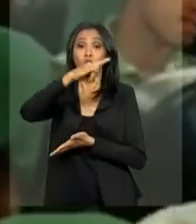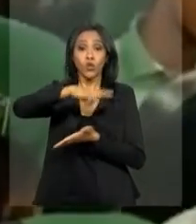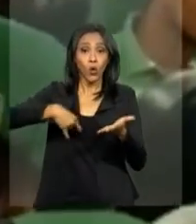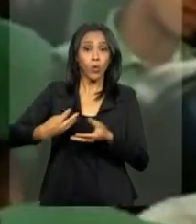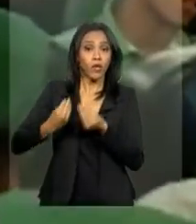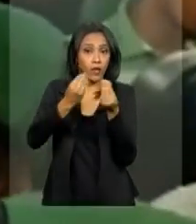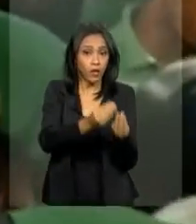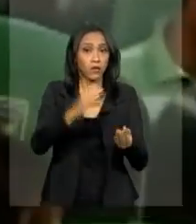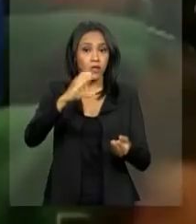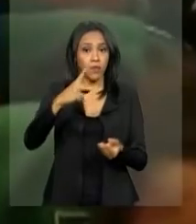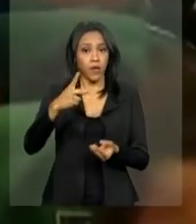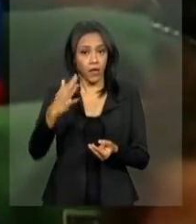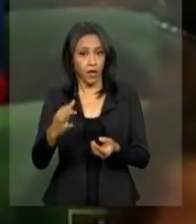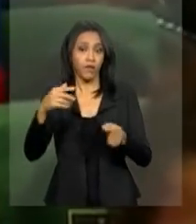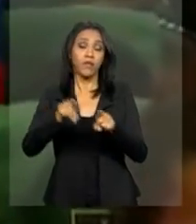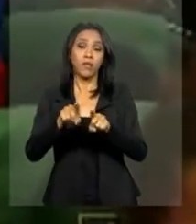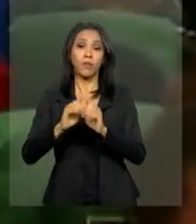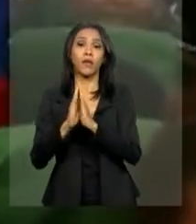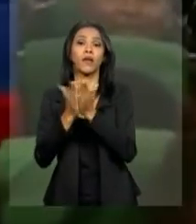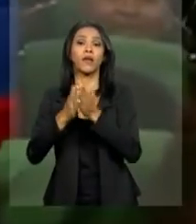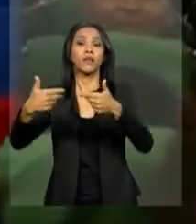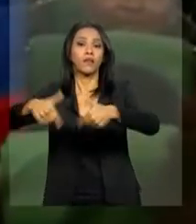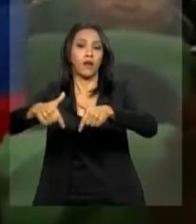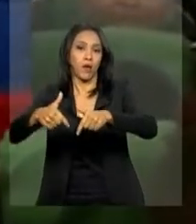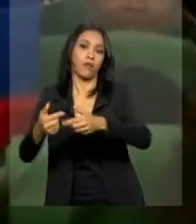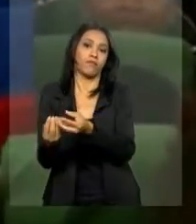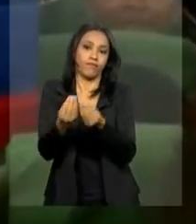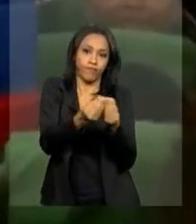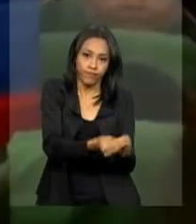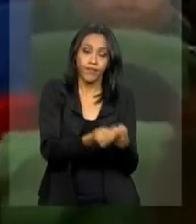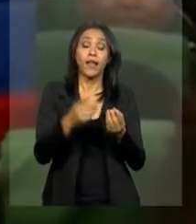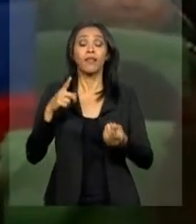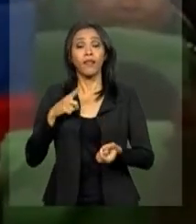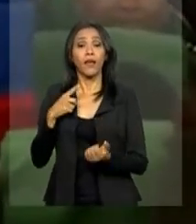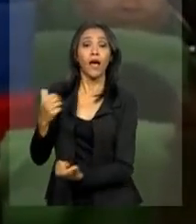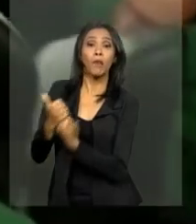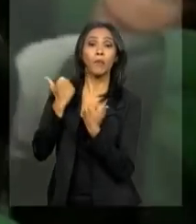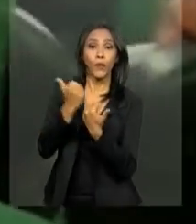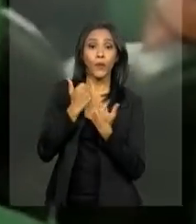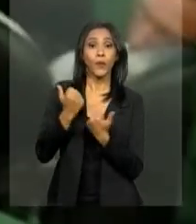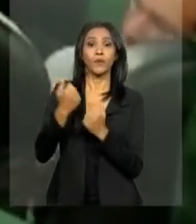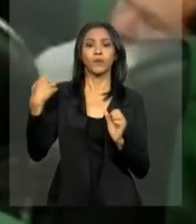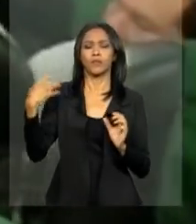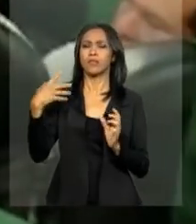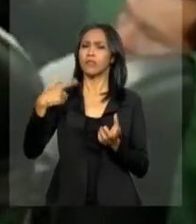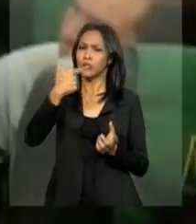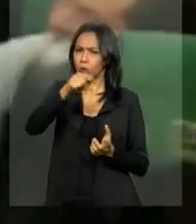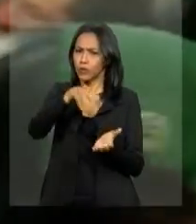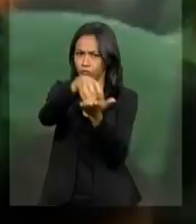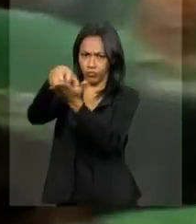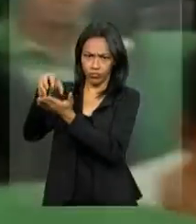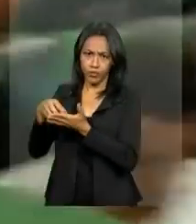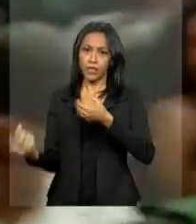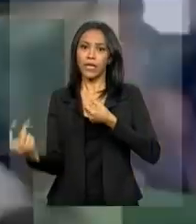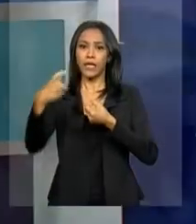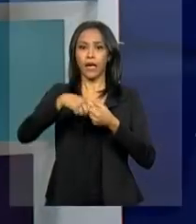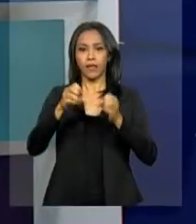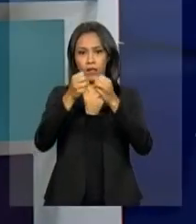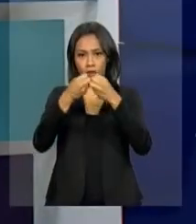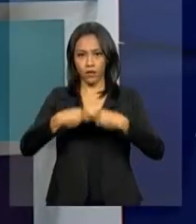CPF e a carteira de trabalho. A ação conta com o apoio de agências internacionais ligadas às Nações Unidas.